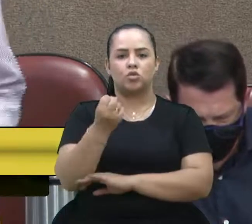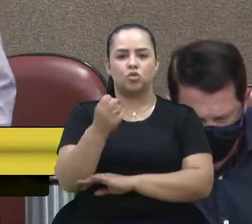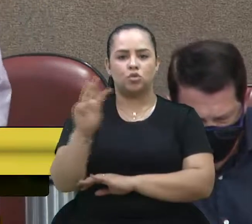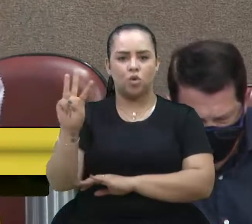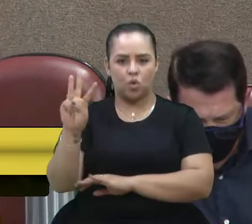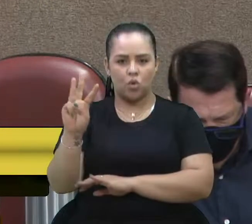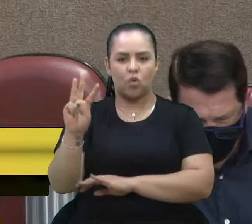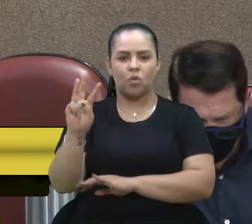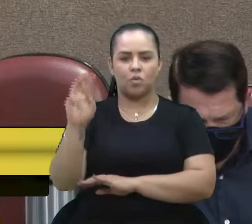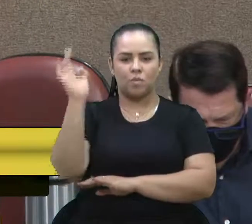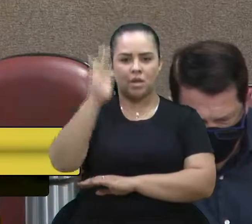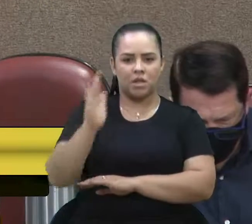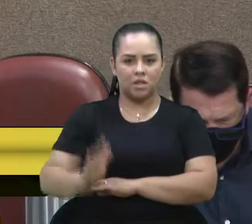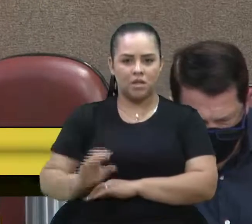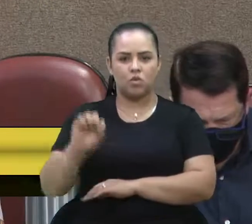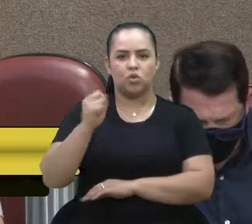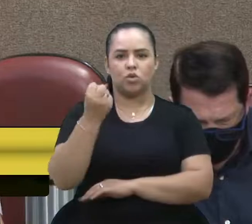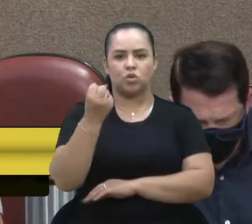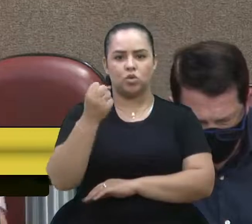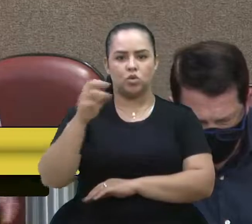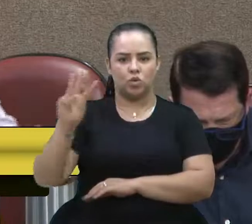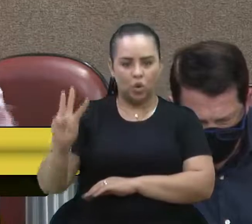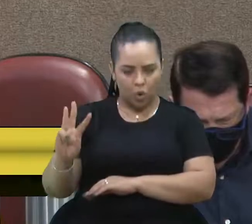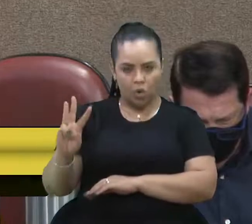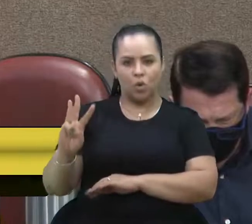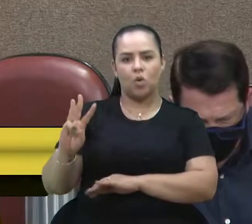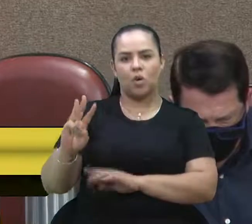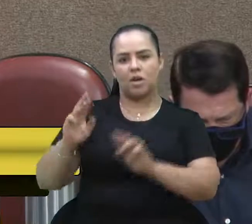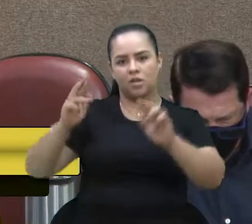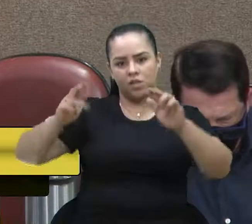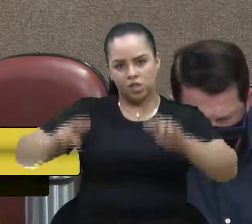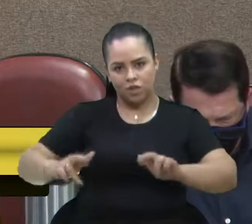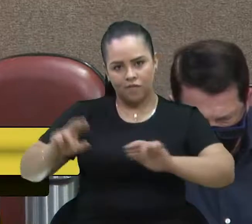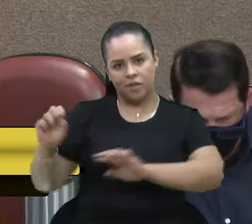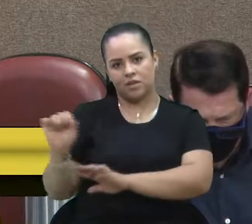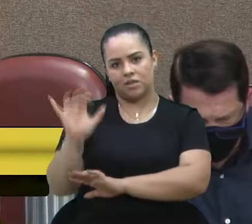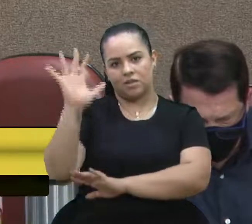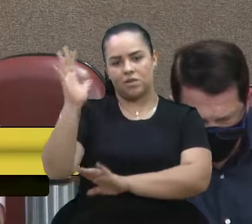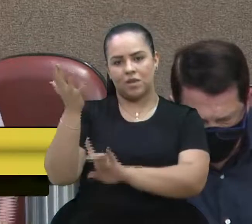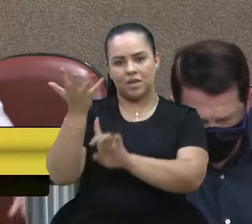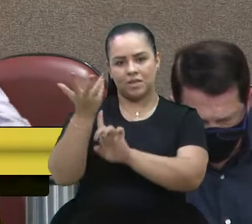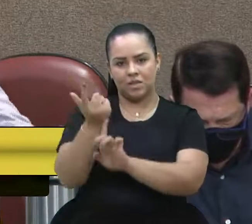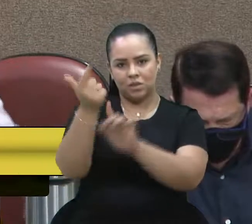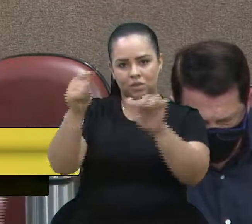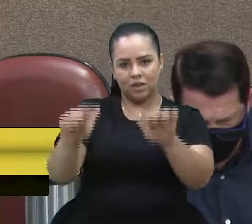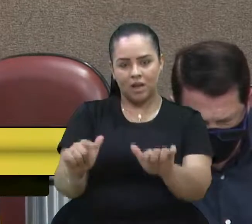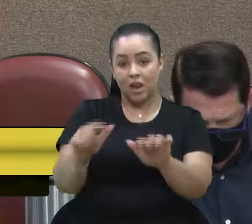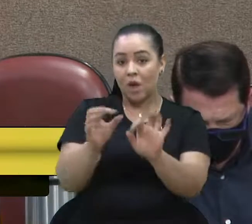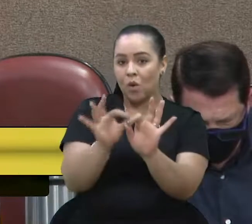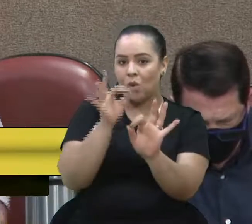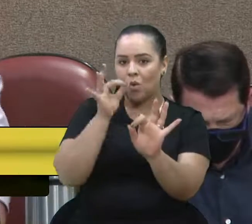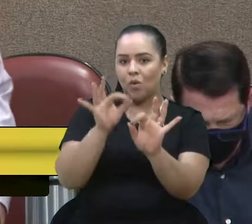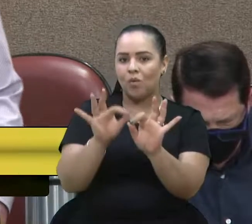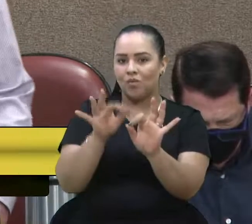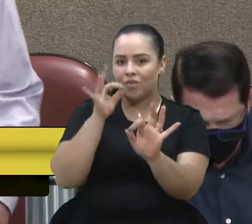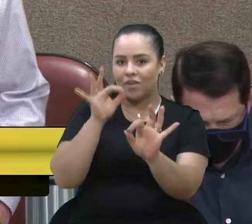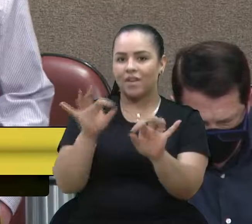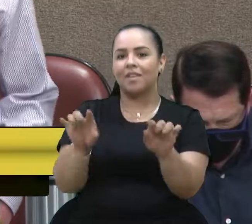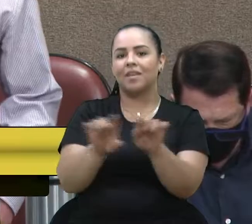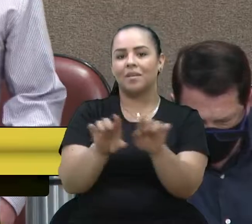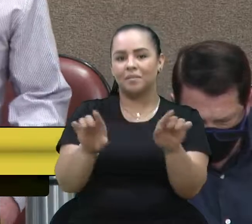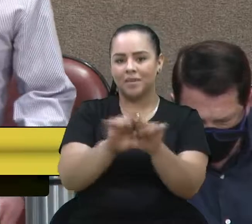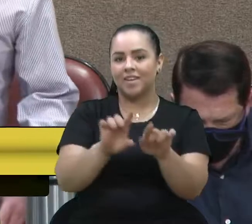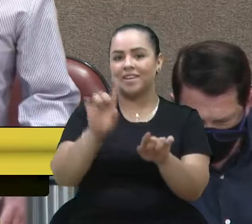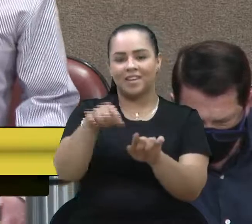bem fala o vereador D'Ambrós, valorizando o nosso artista local. A nossa uva, é claro, que é a nossa rainha da